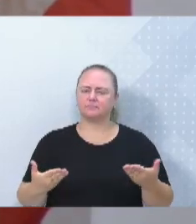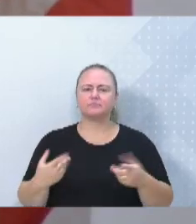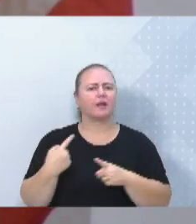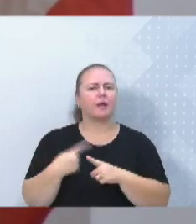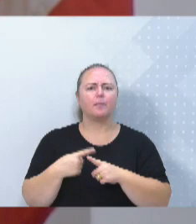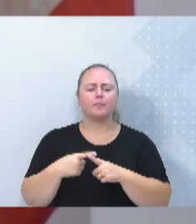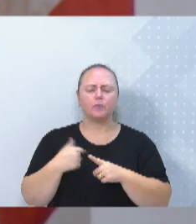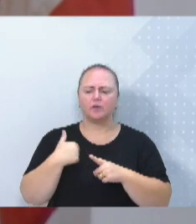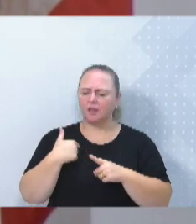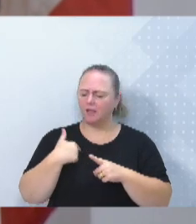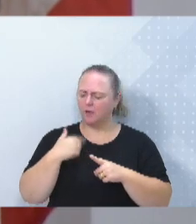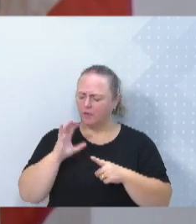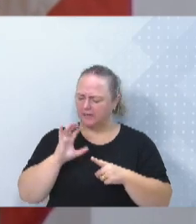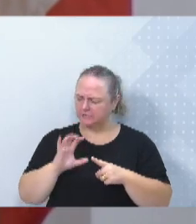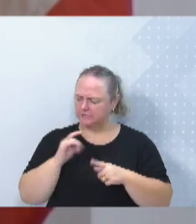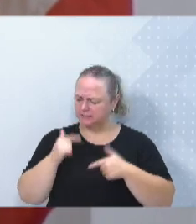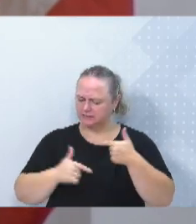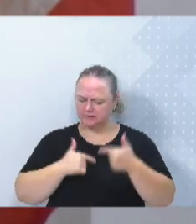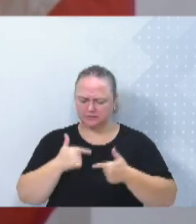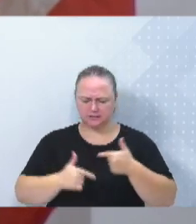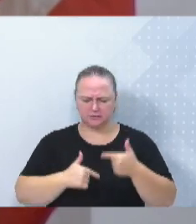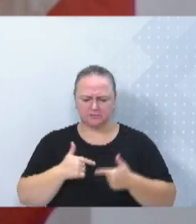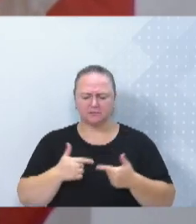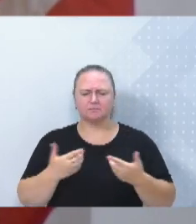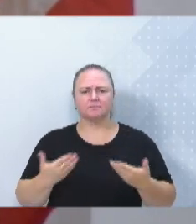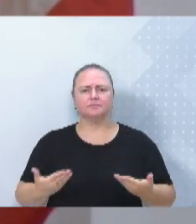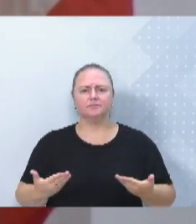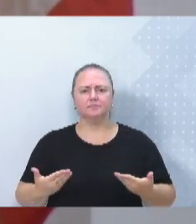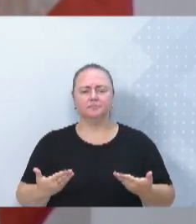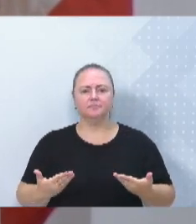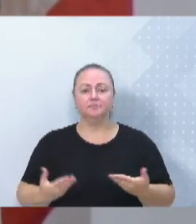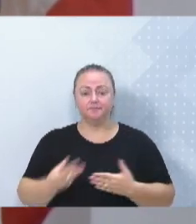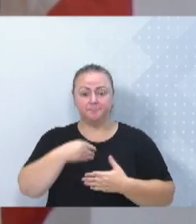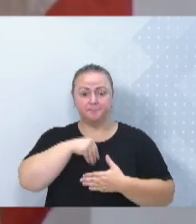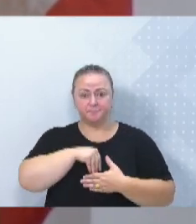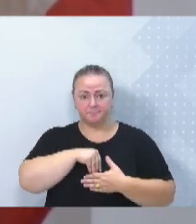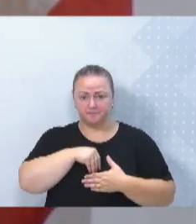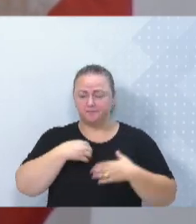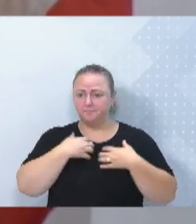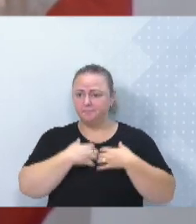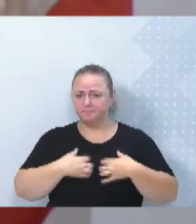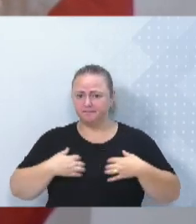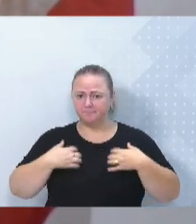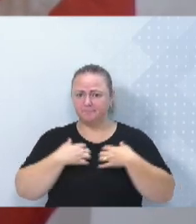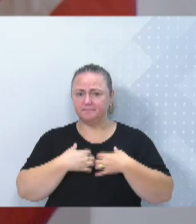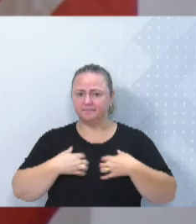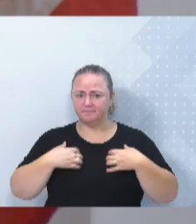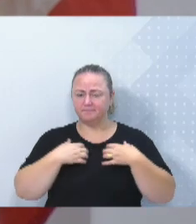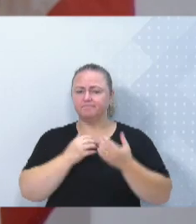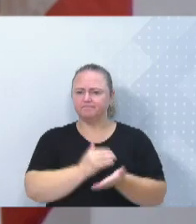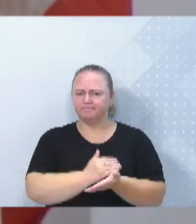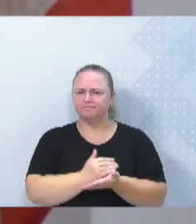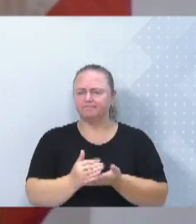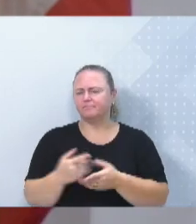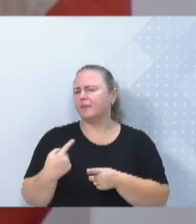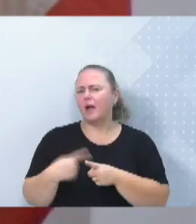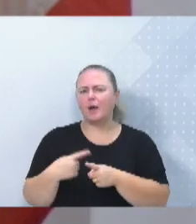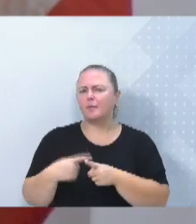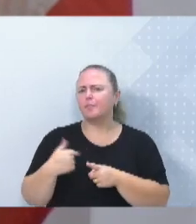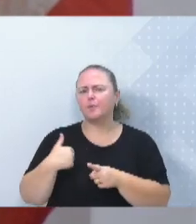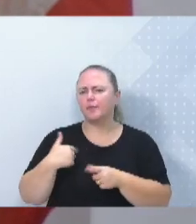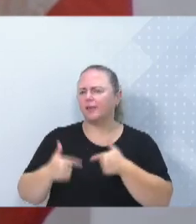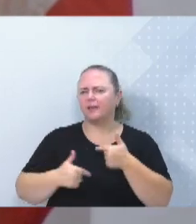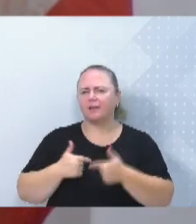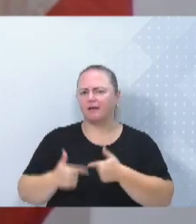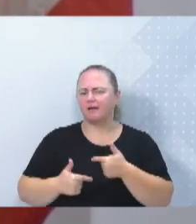faço do jeito que eu faço? Essa é uma pergunta que está gritando dentro de mim desde o final do ano. Por que eu faço o que eu